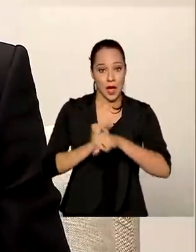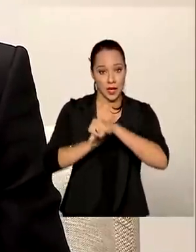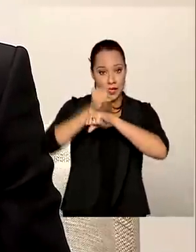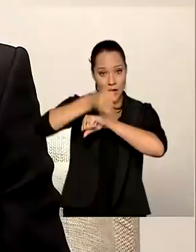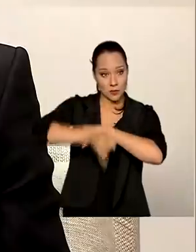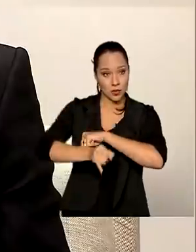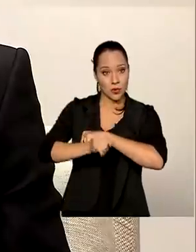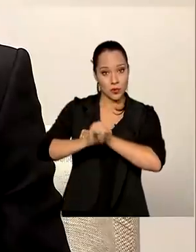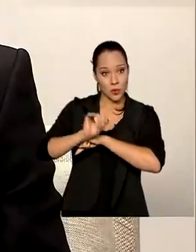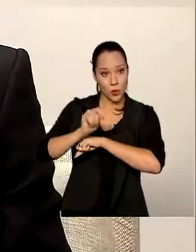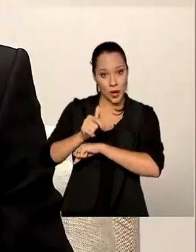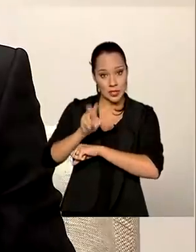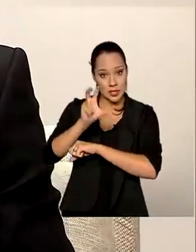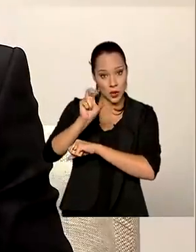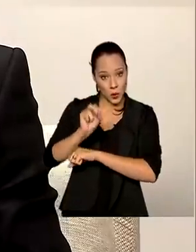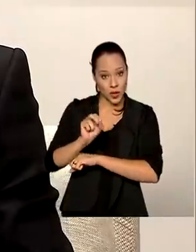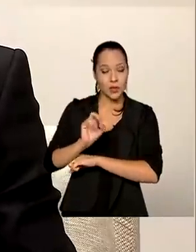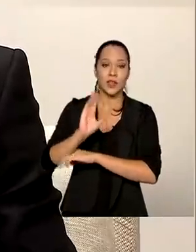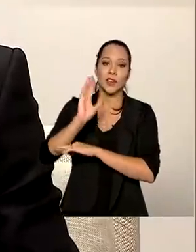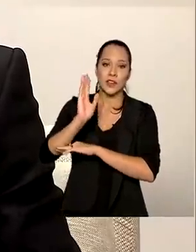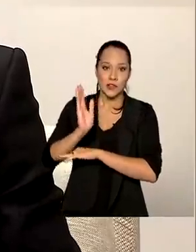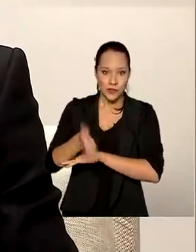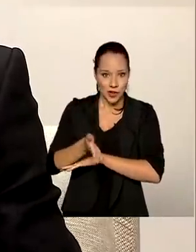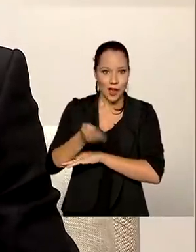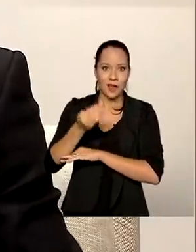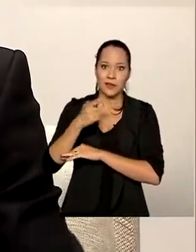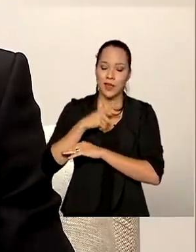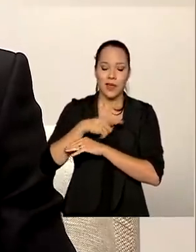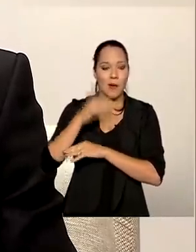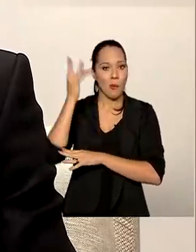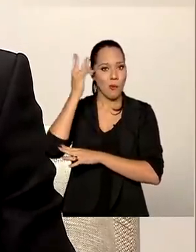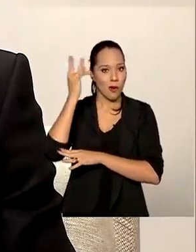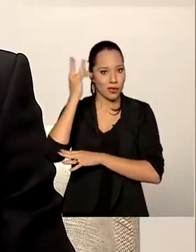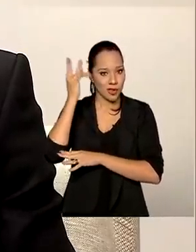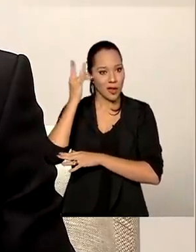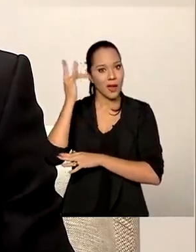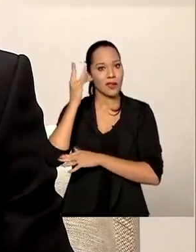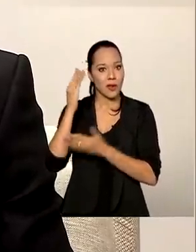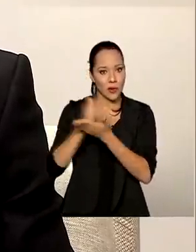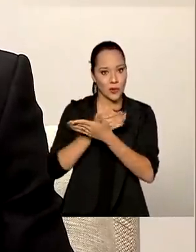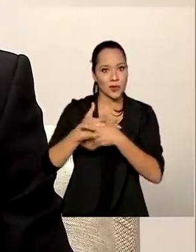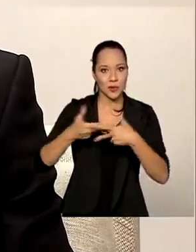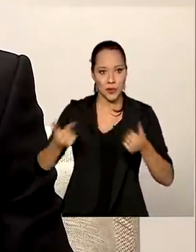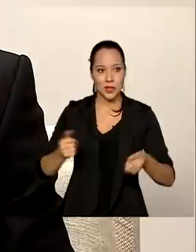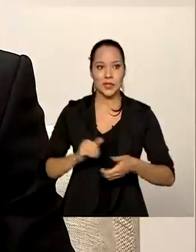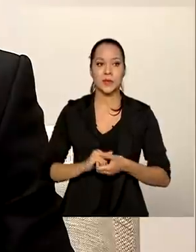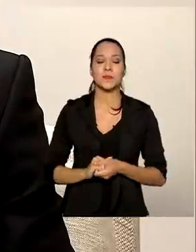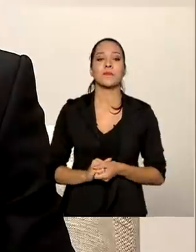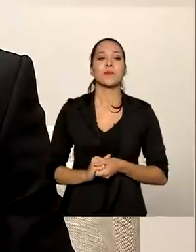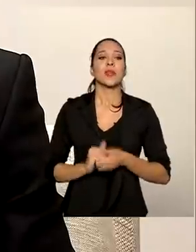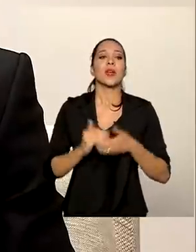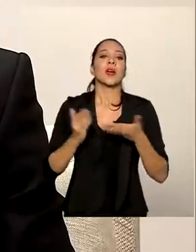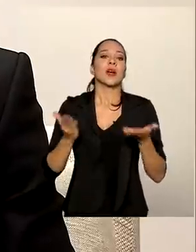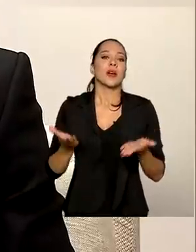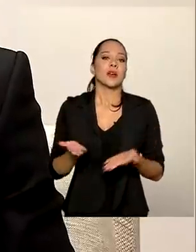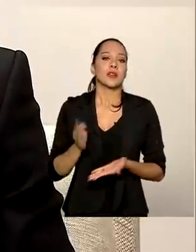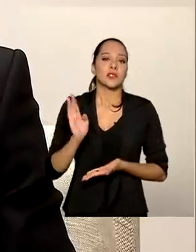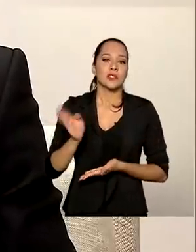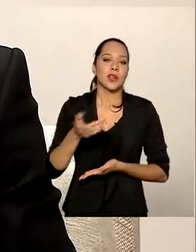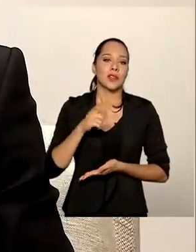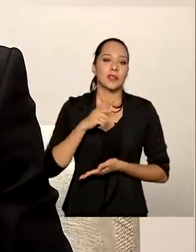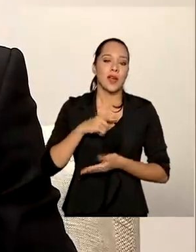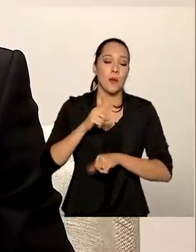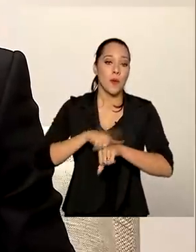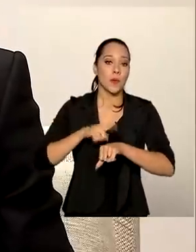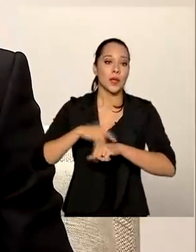em quase 50 anos, ainda que tenha sido modernizado em algumas oportunidades, mas agora é o momento de nós